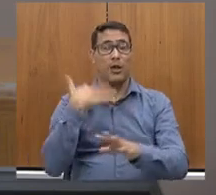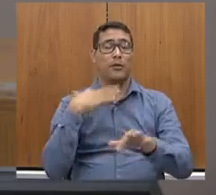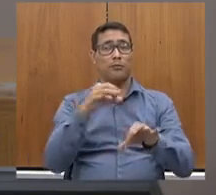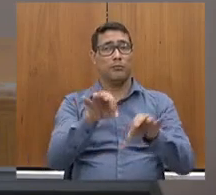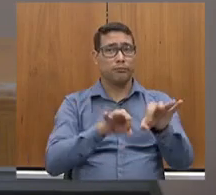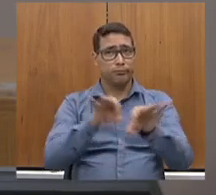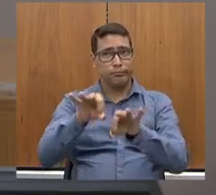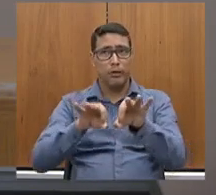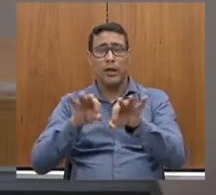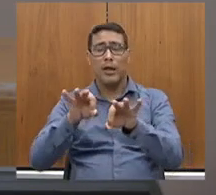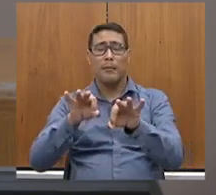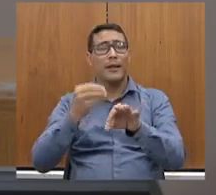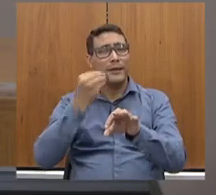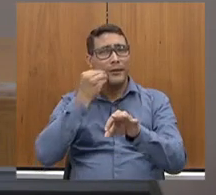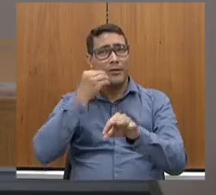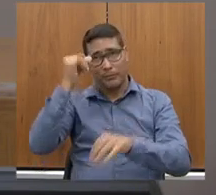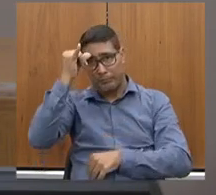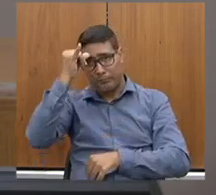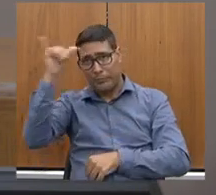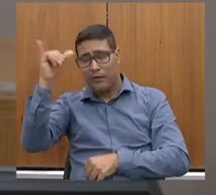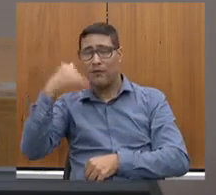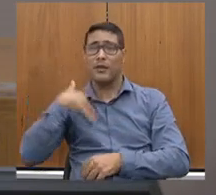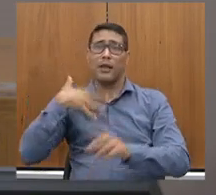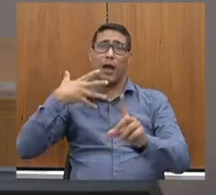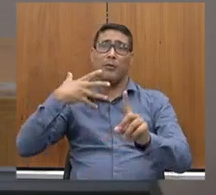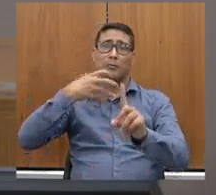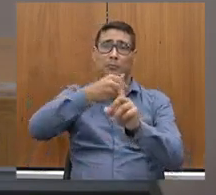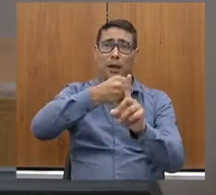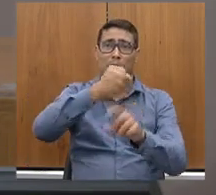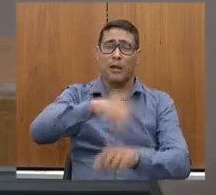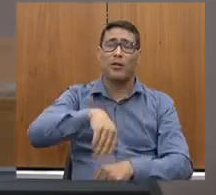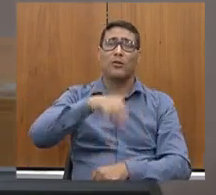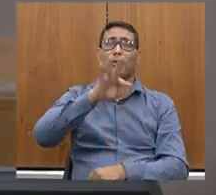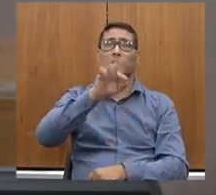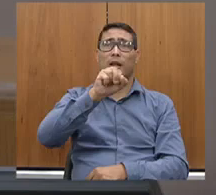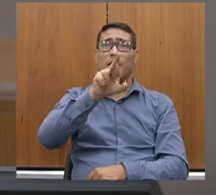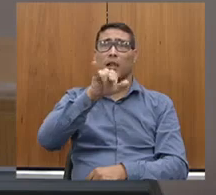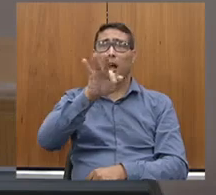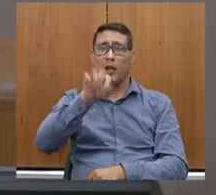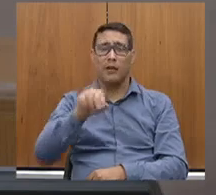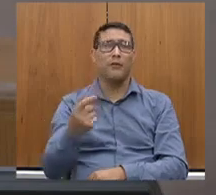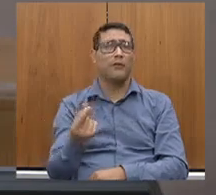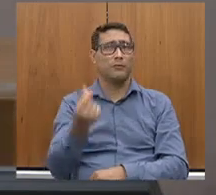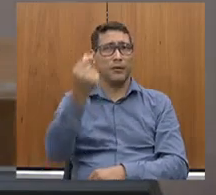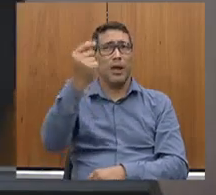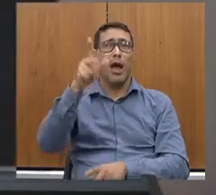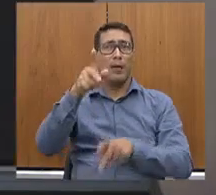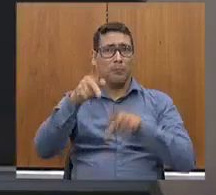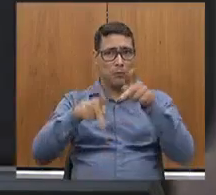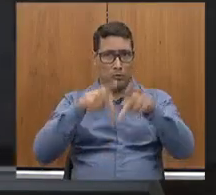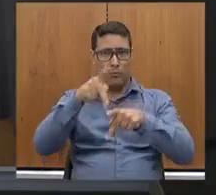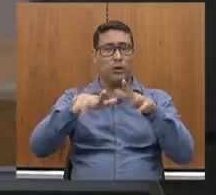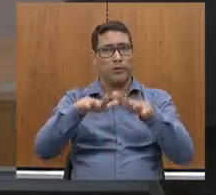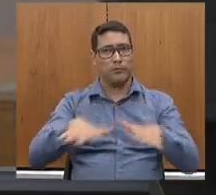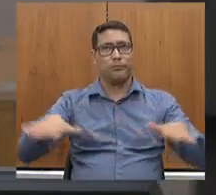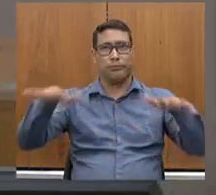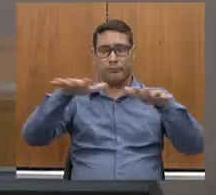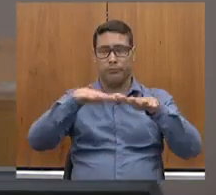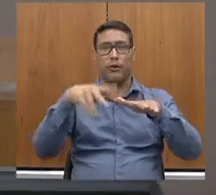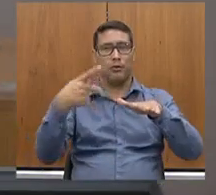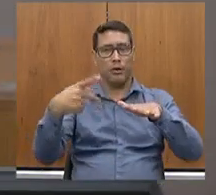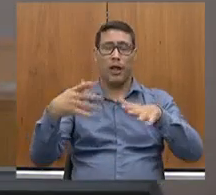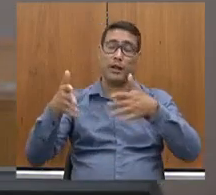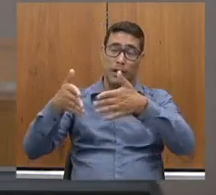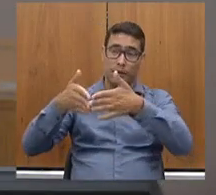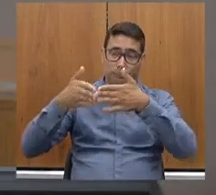evitar o impacto da tarifa na população de Pedro Leopoldo, que é uma demanda da região. Então, gente